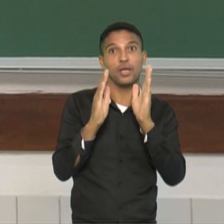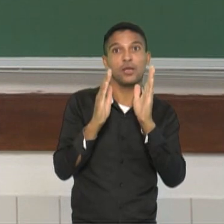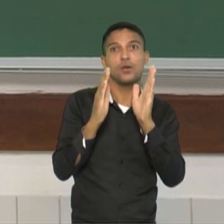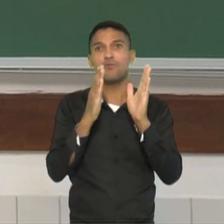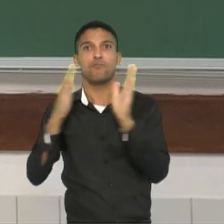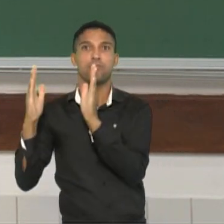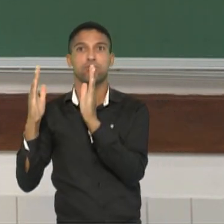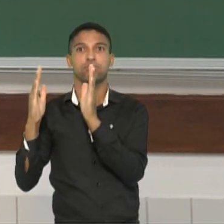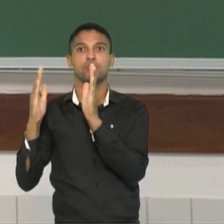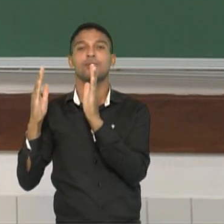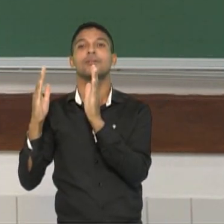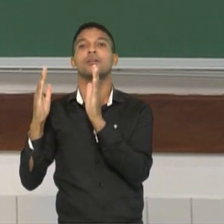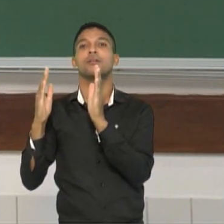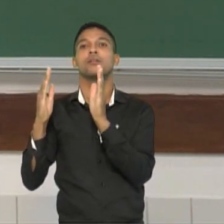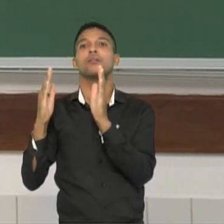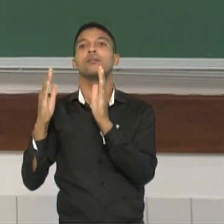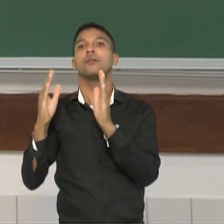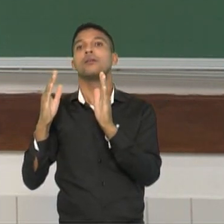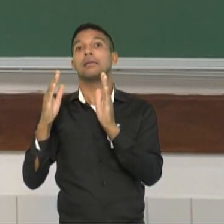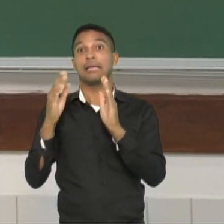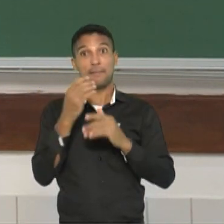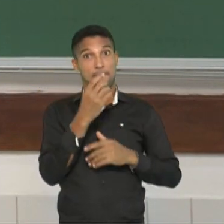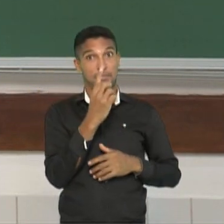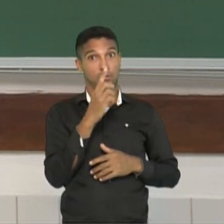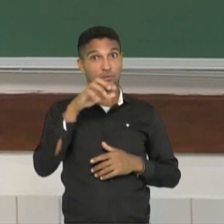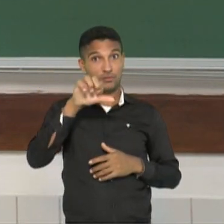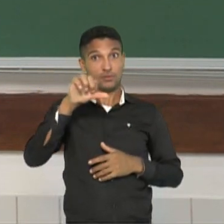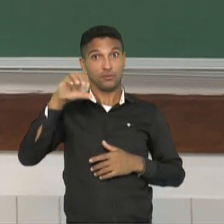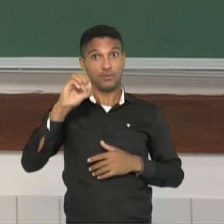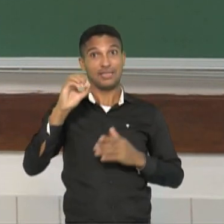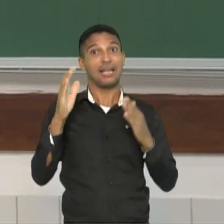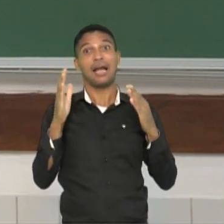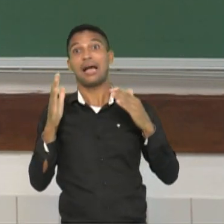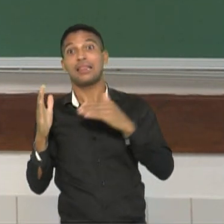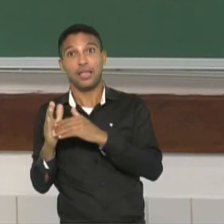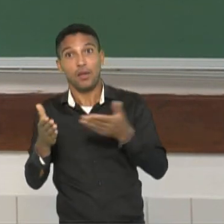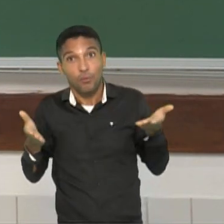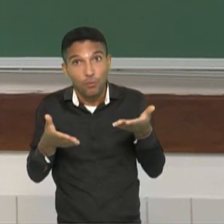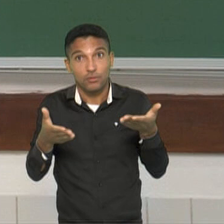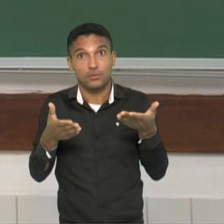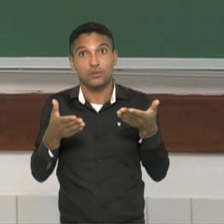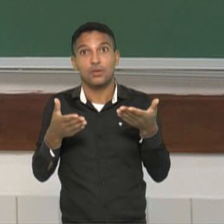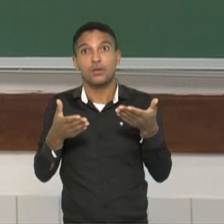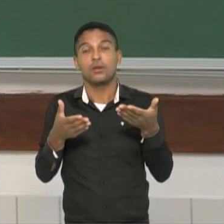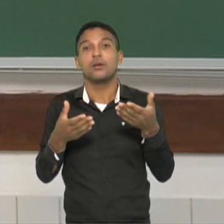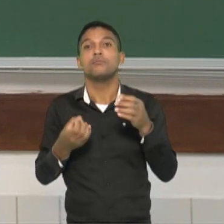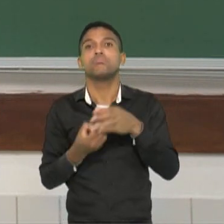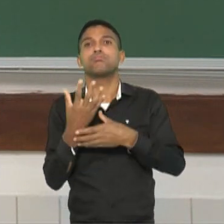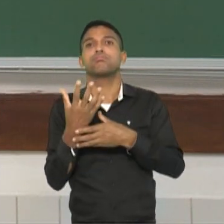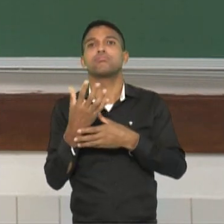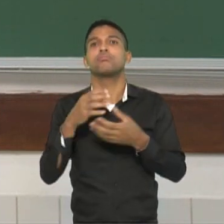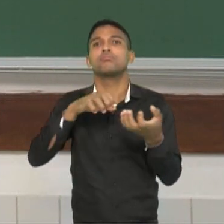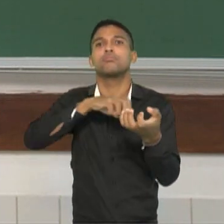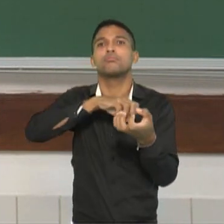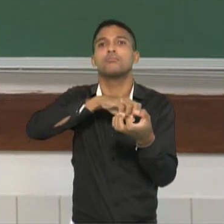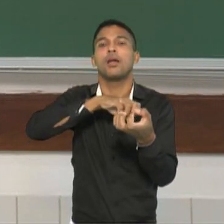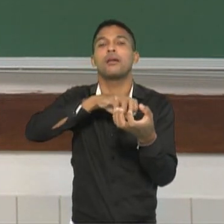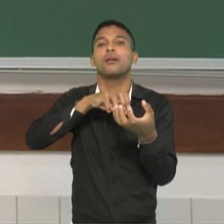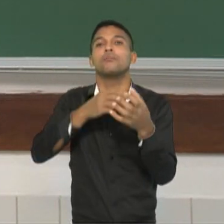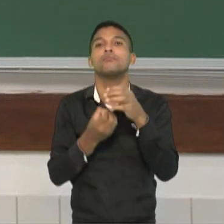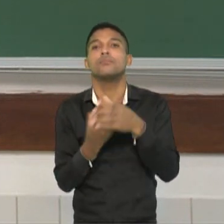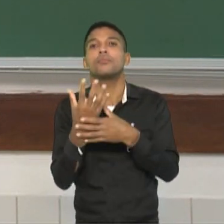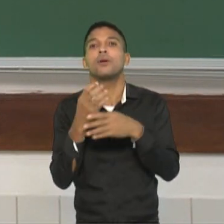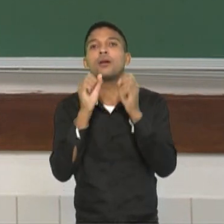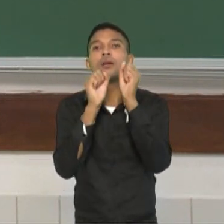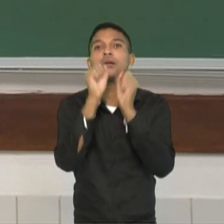aconteceu a partir da década de 90 até os dias atuais. Antes da gente começar especificamente a nossa